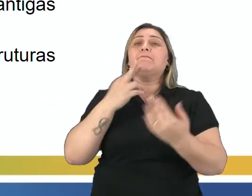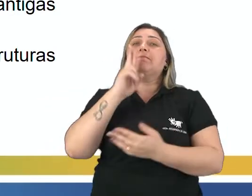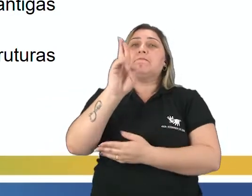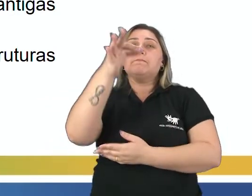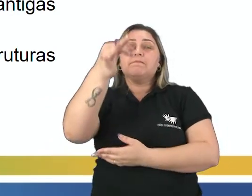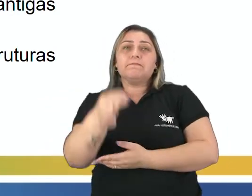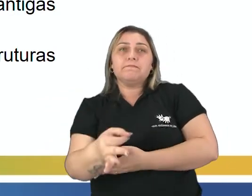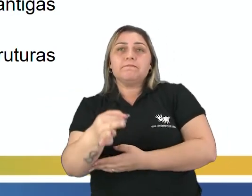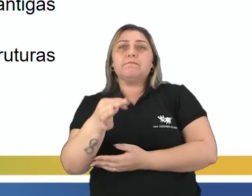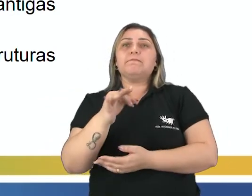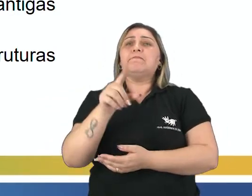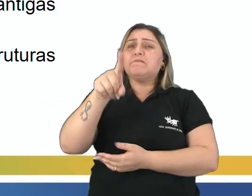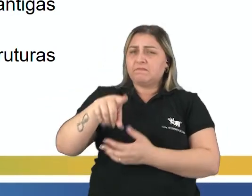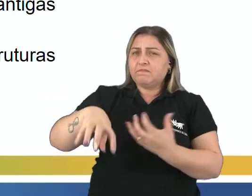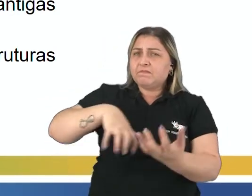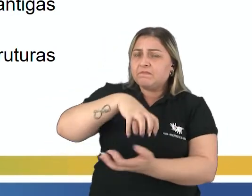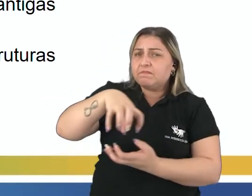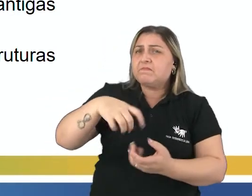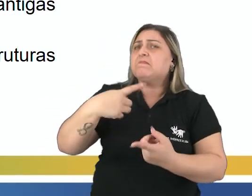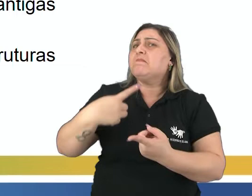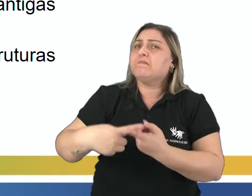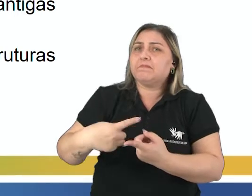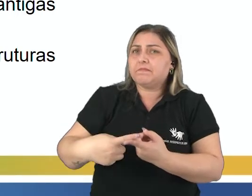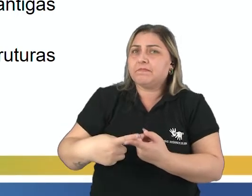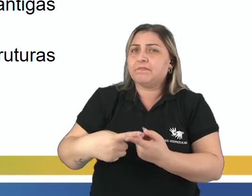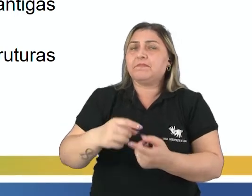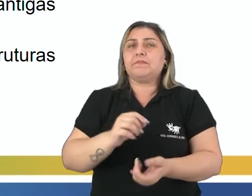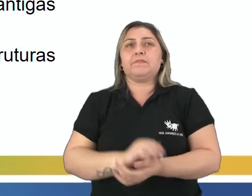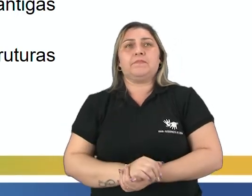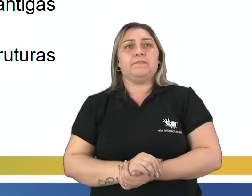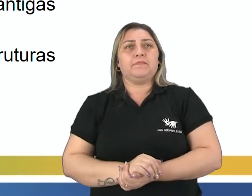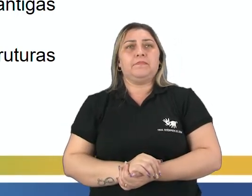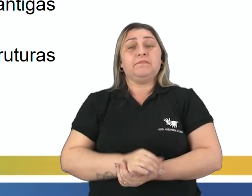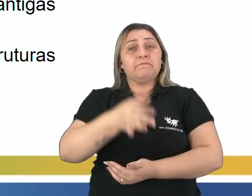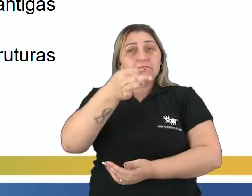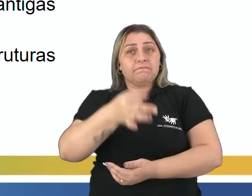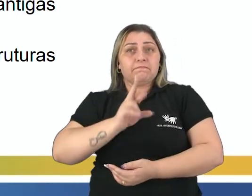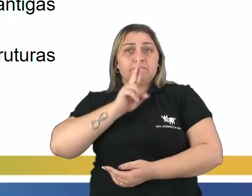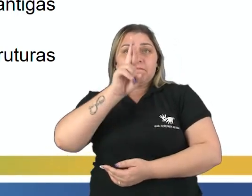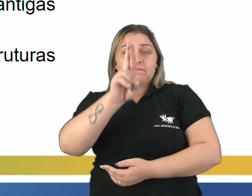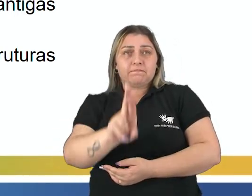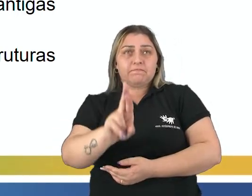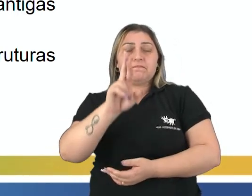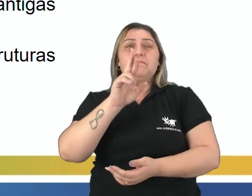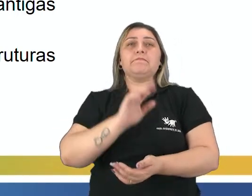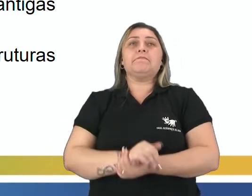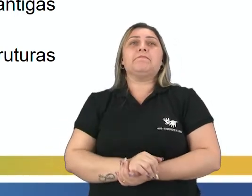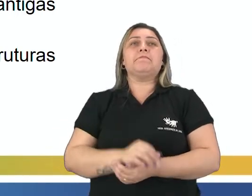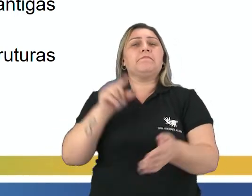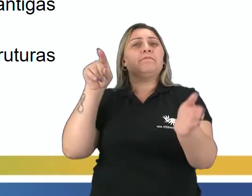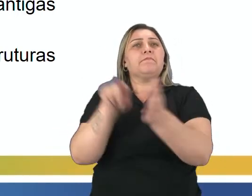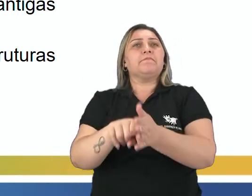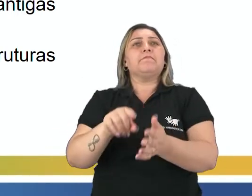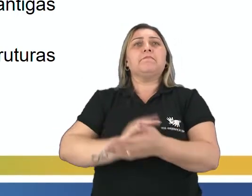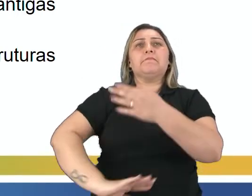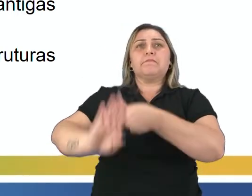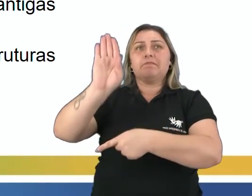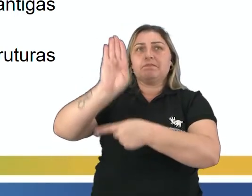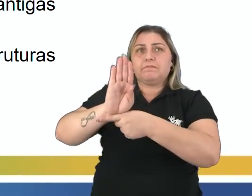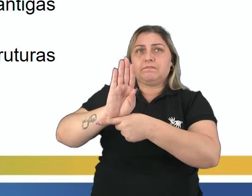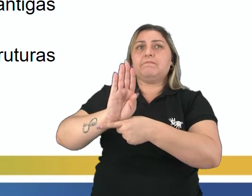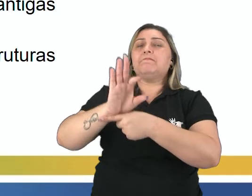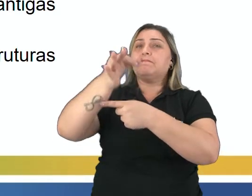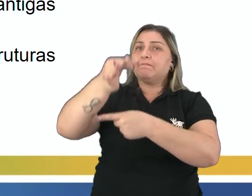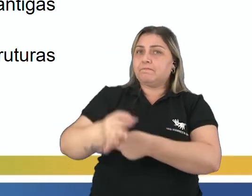Gloriosa foi uma revolução? E por quê? Então, a alternativa correta e que se encaixa nessa nossa pergunta é a letra